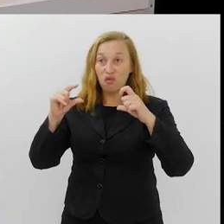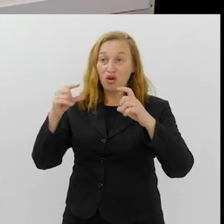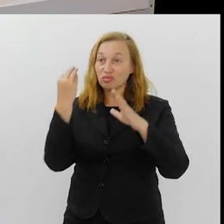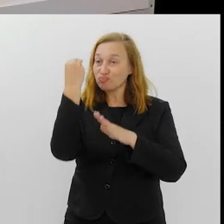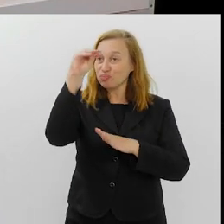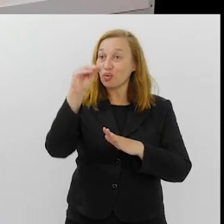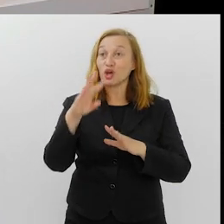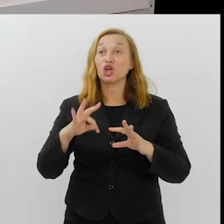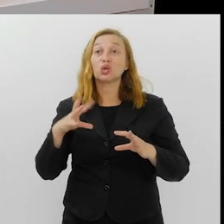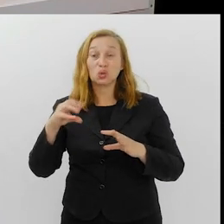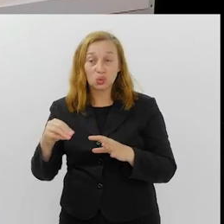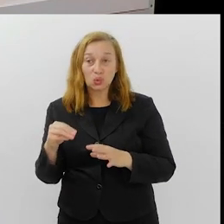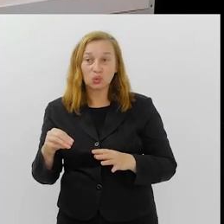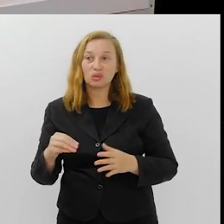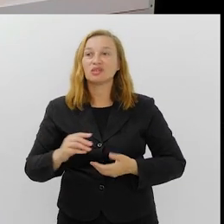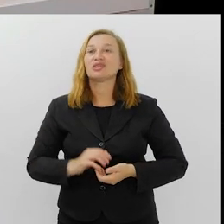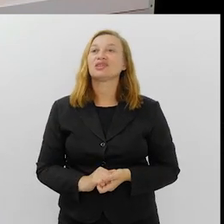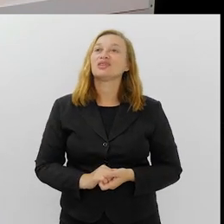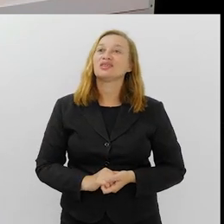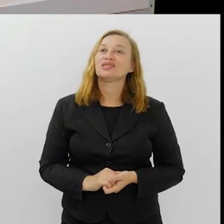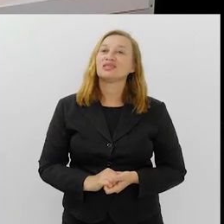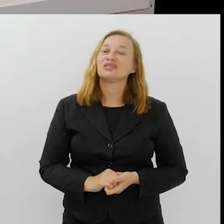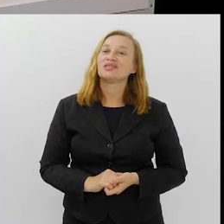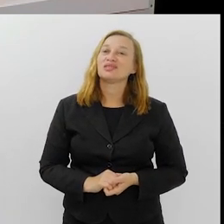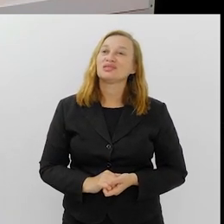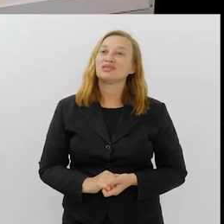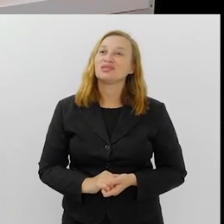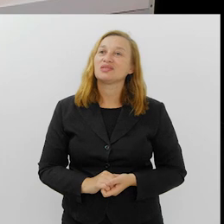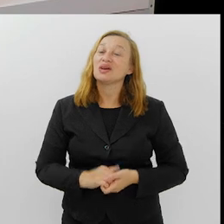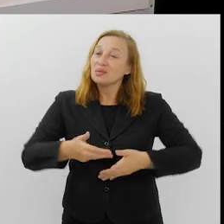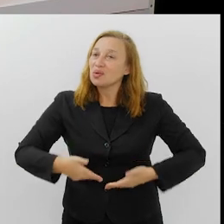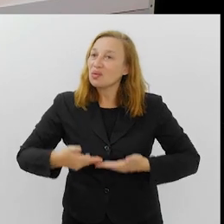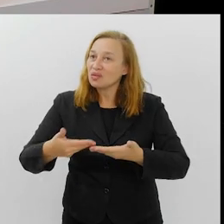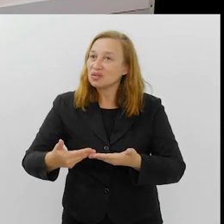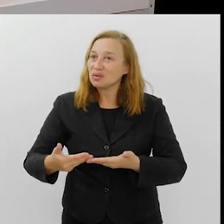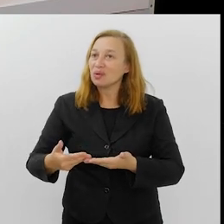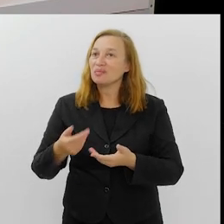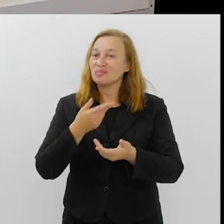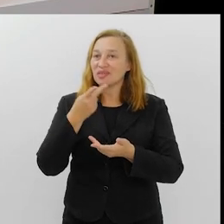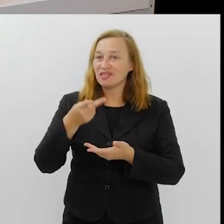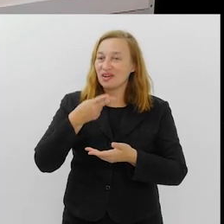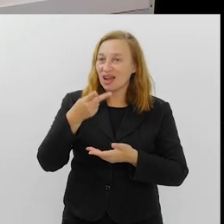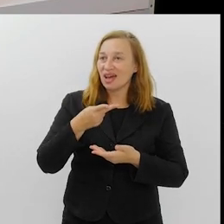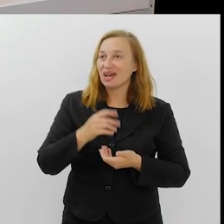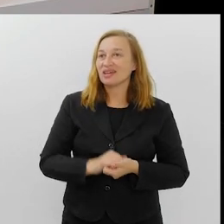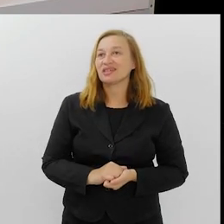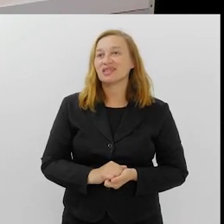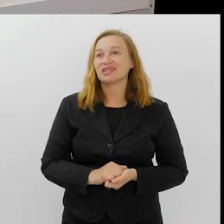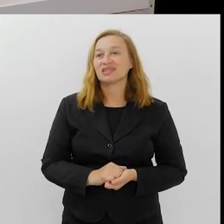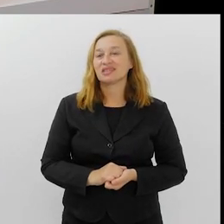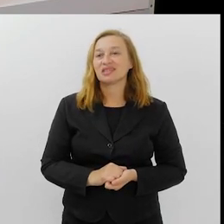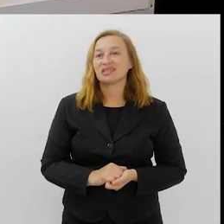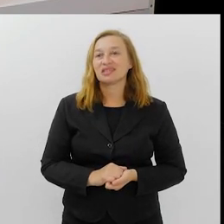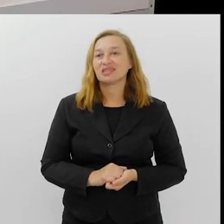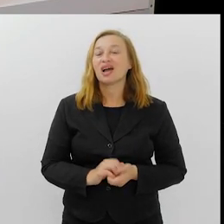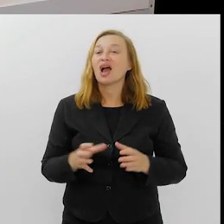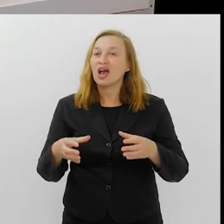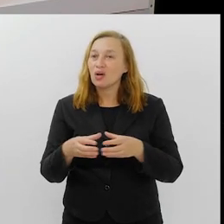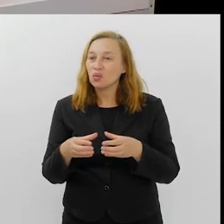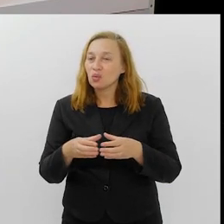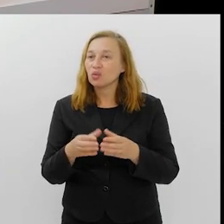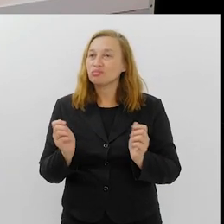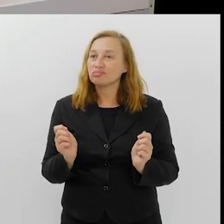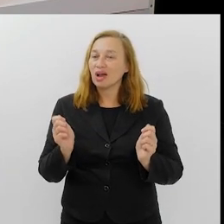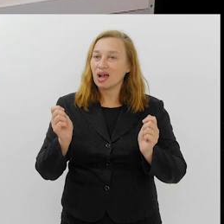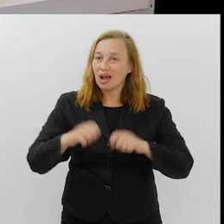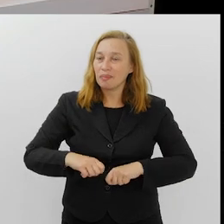foto lá e tudo. E aí, o Milton Cunha muito gentilmente me convidou para subir no palco e O Milton é o grande chanceler do Carnaval. É, o